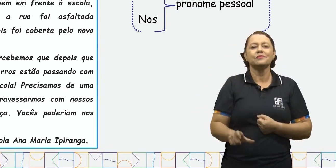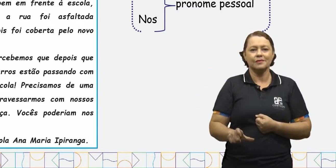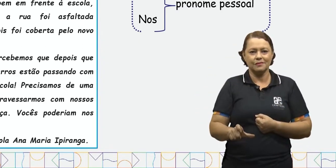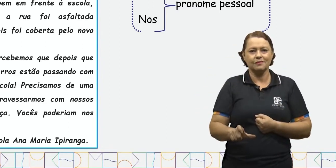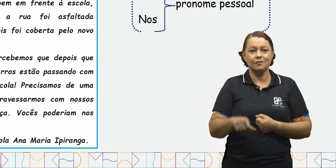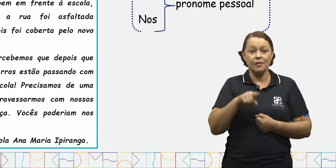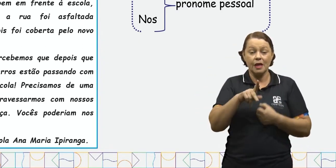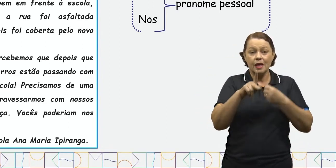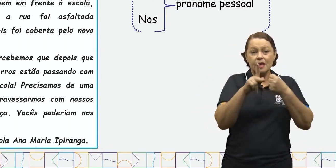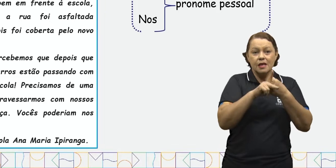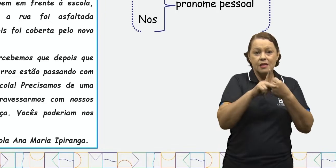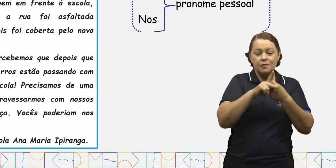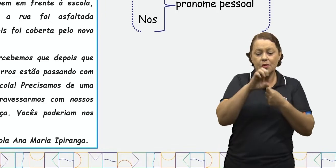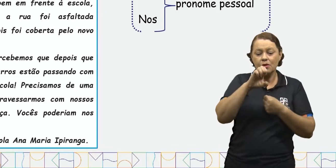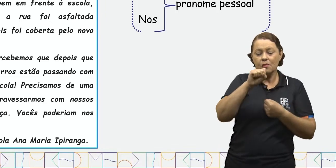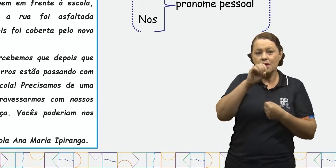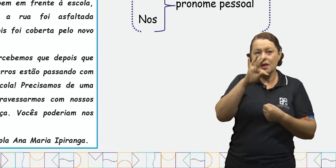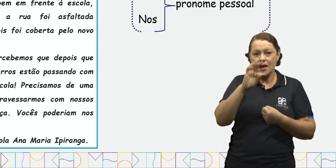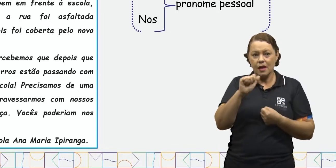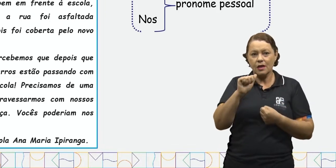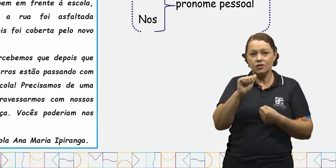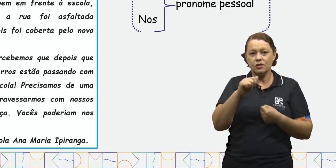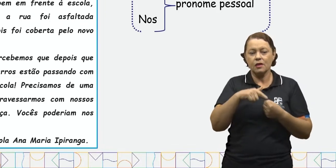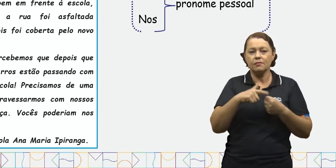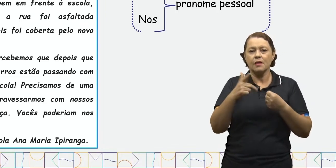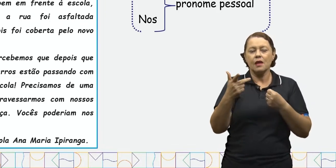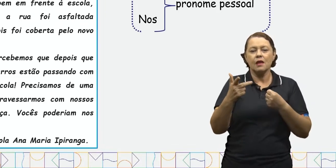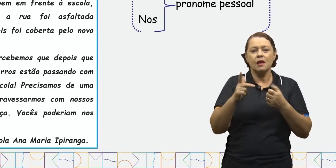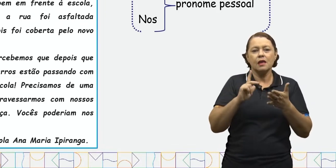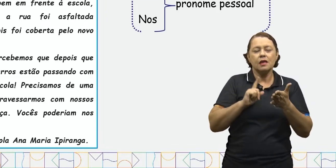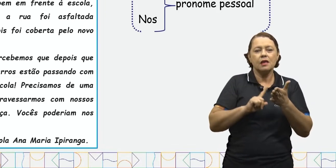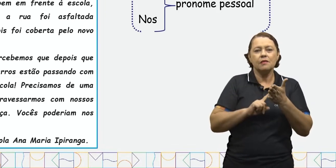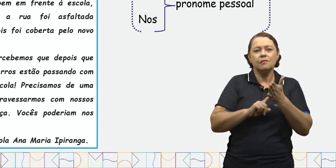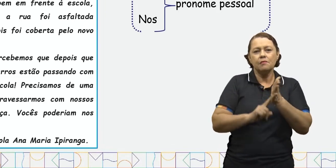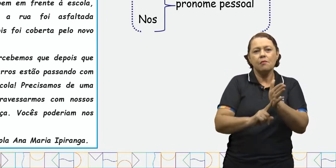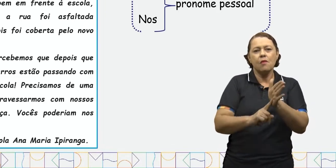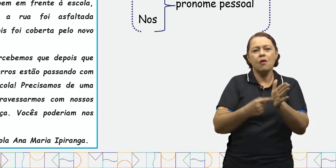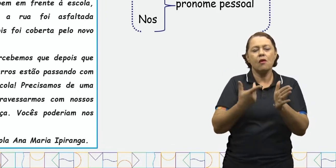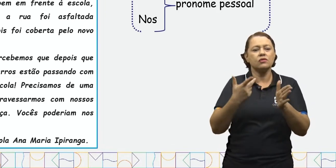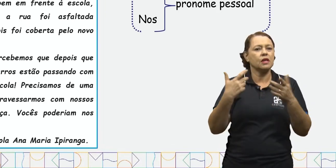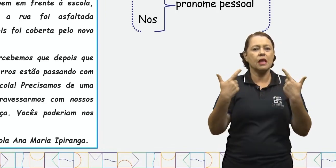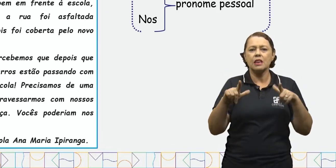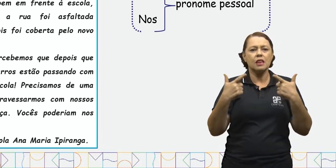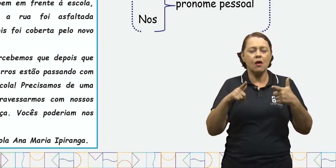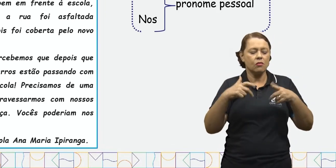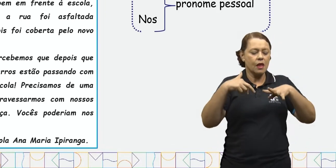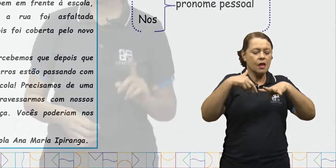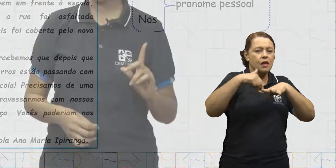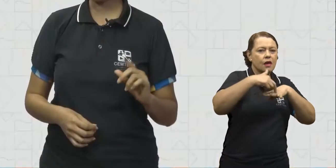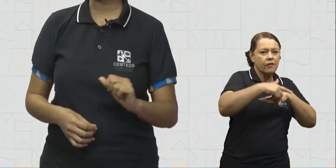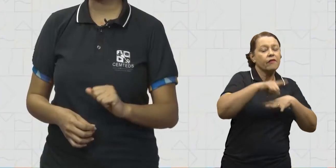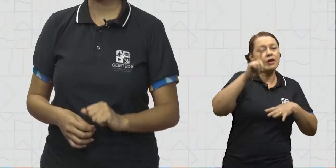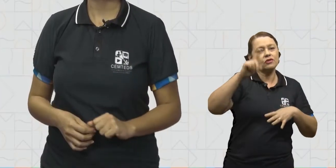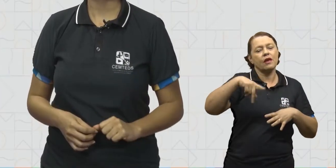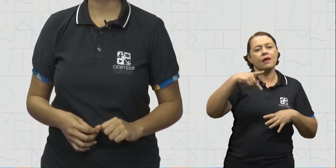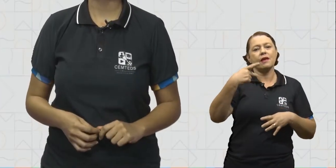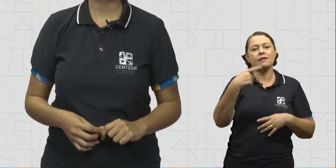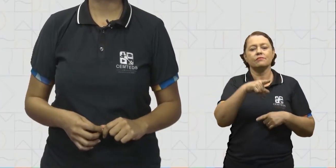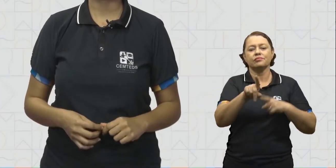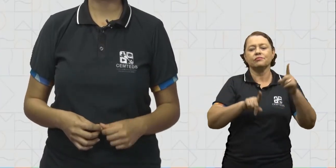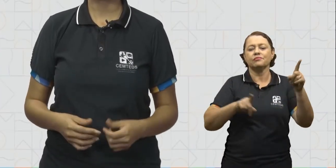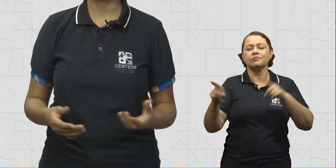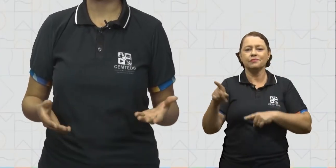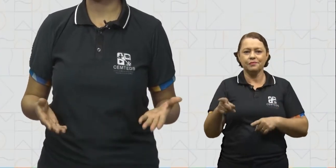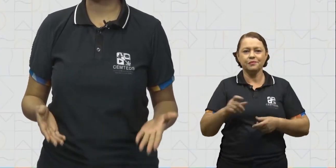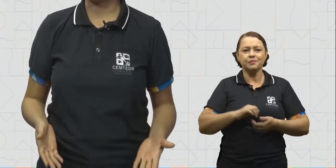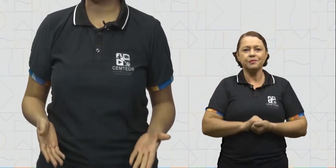esta, que substitui as palavras sem faixa de pedestre, é um pronome demonstrativo. Agora que você